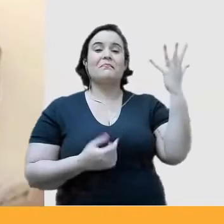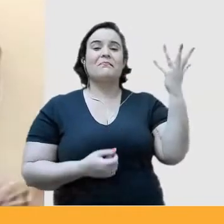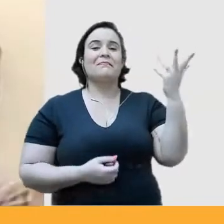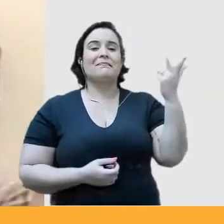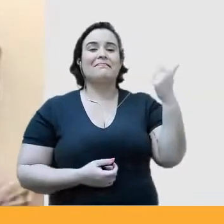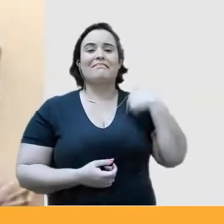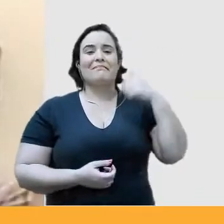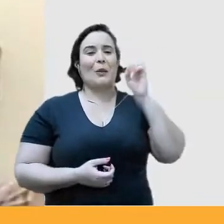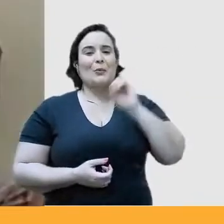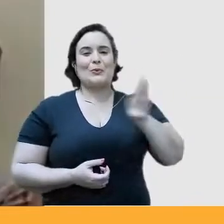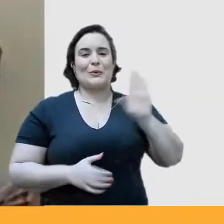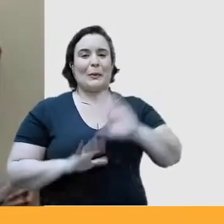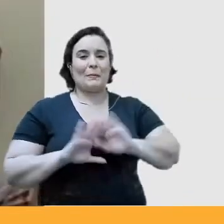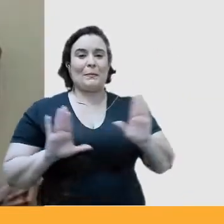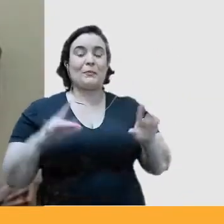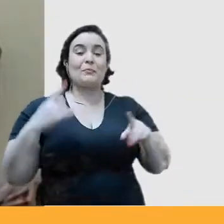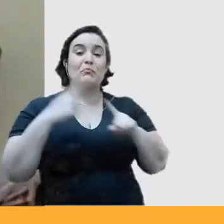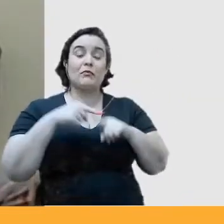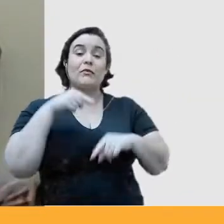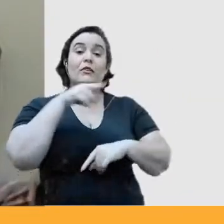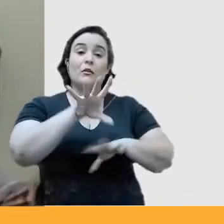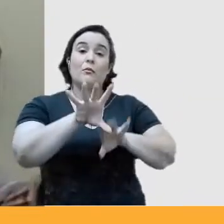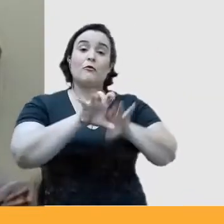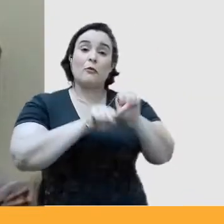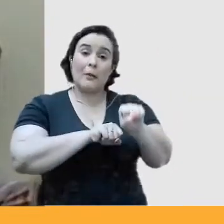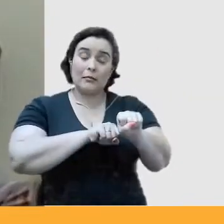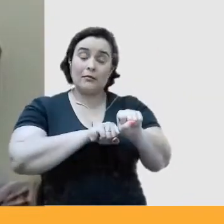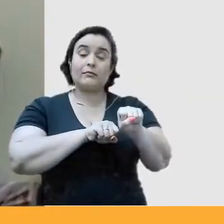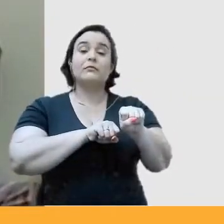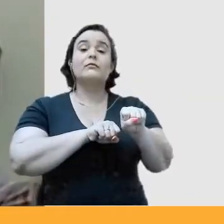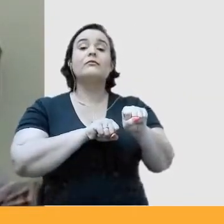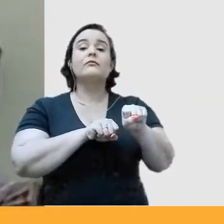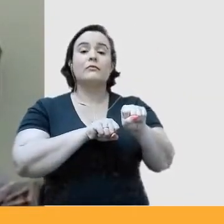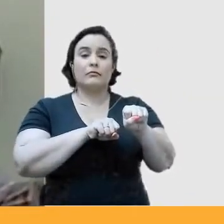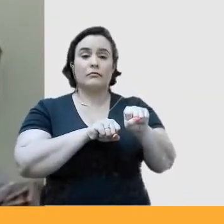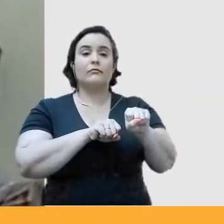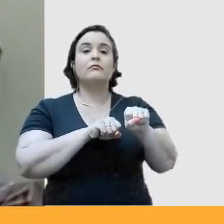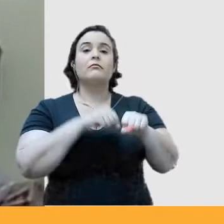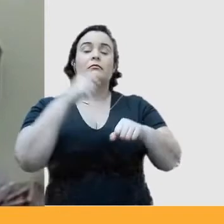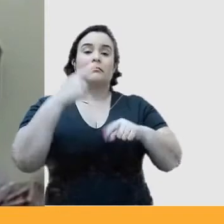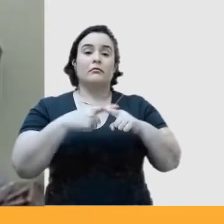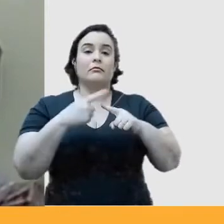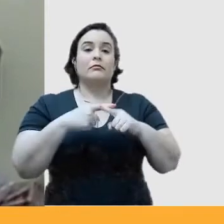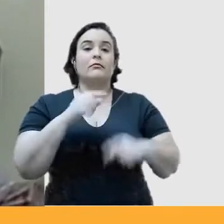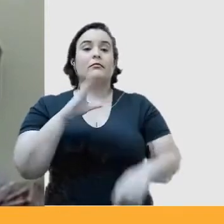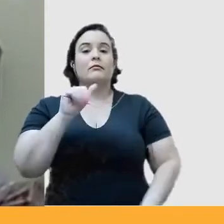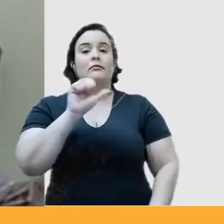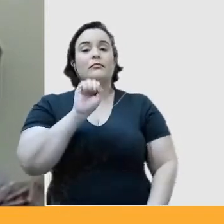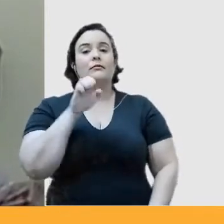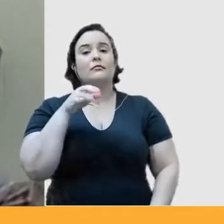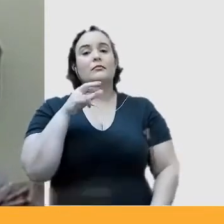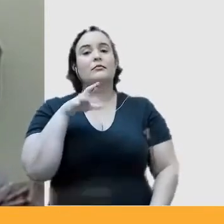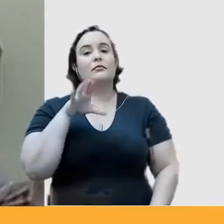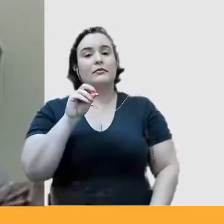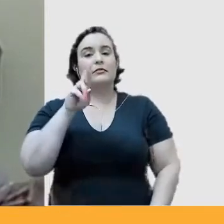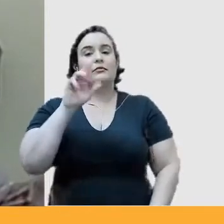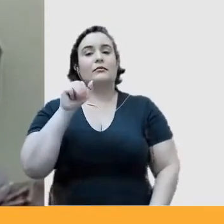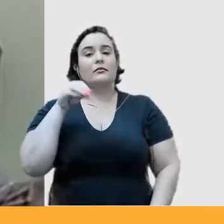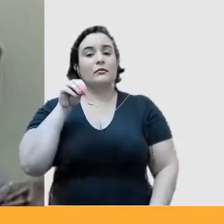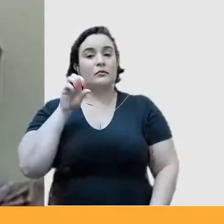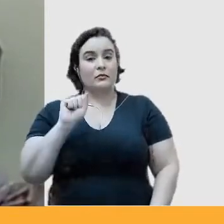dali eu me formei, porque Casimiro Ramos, ele era amigo de